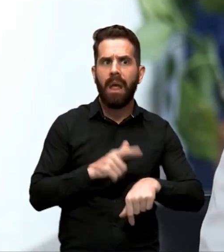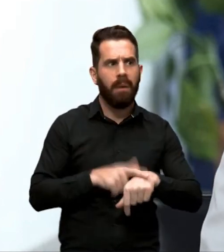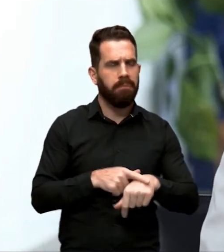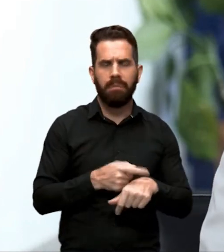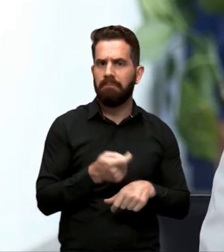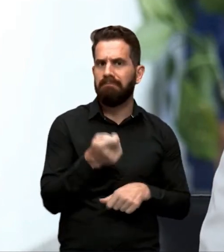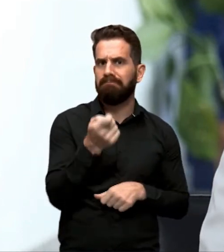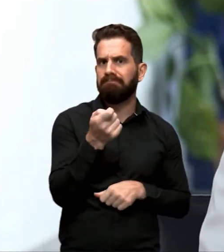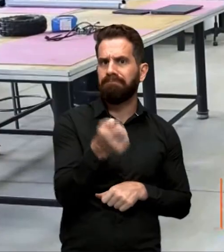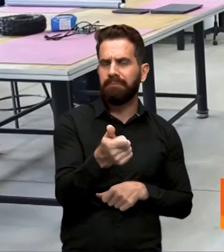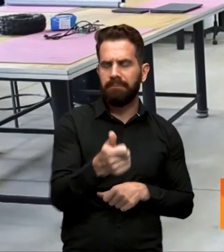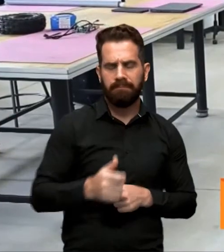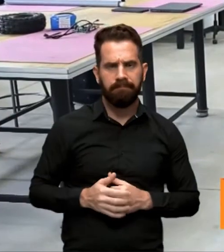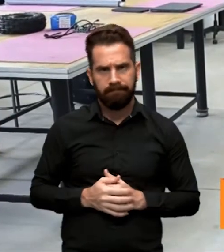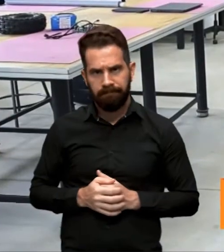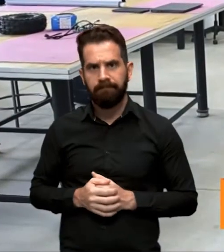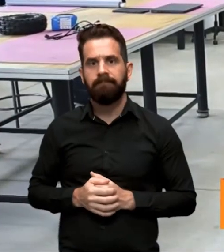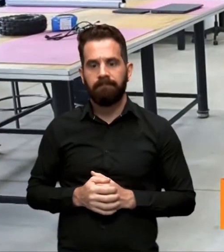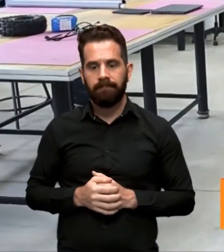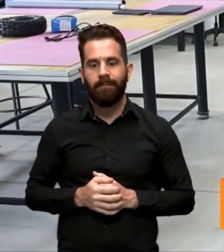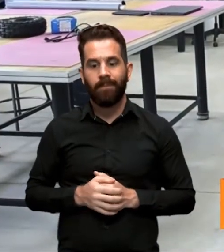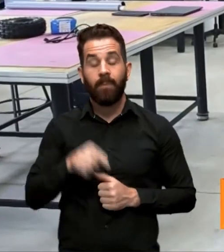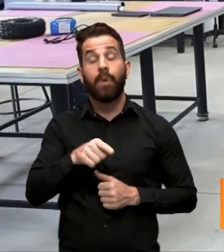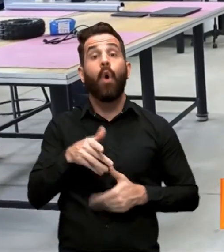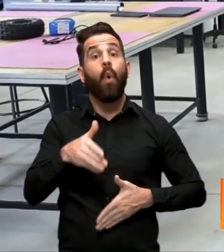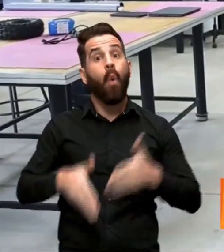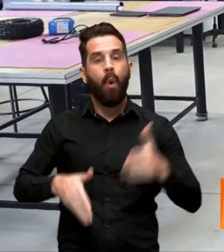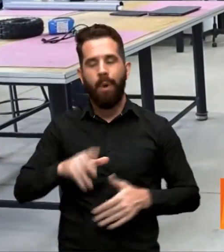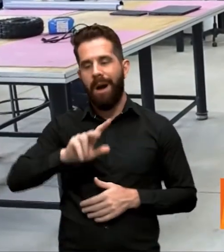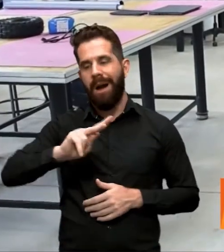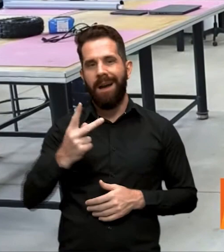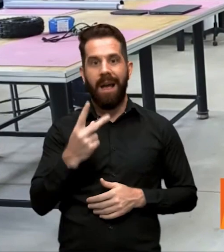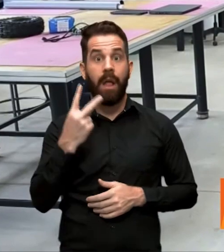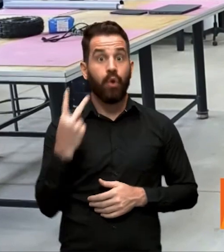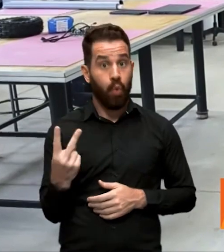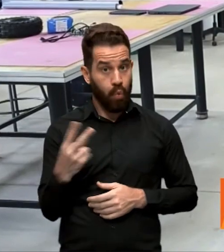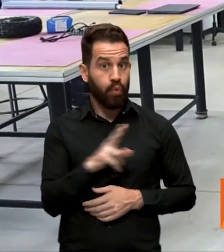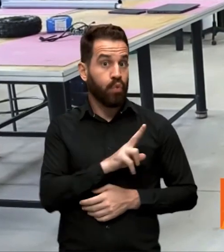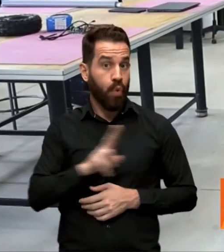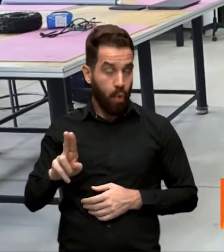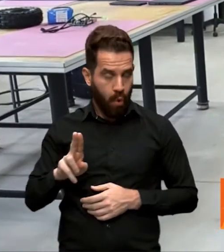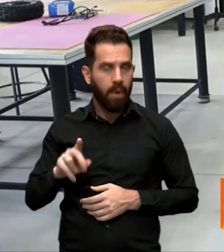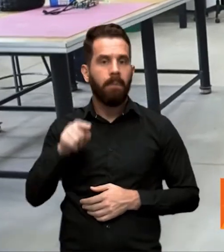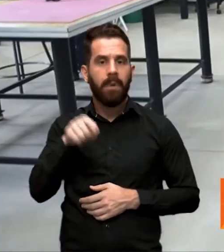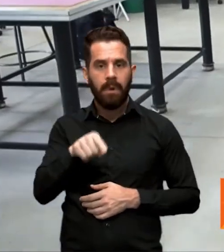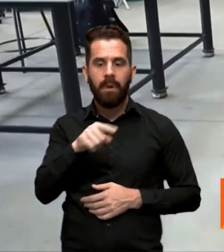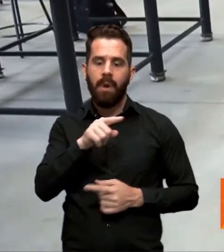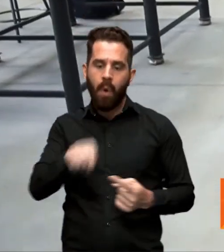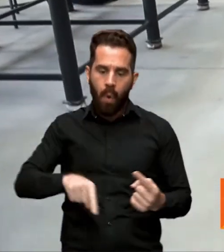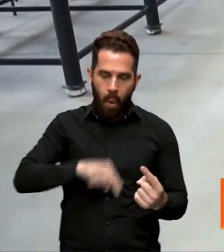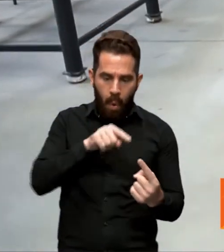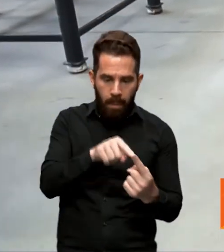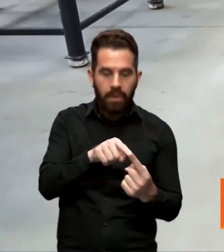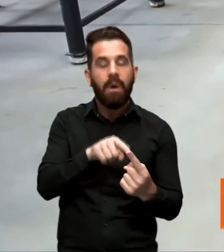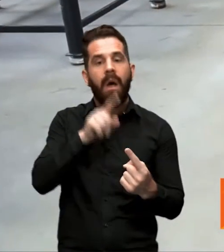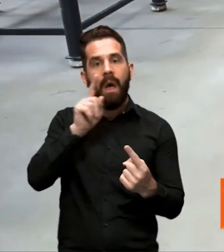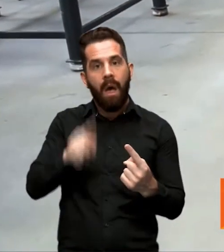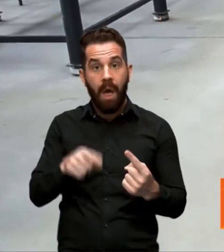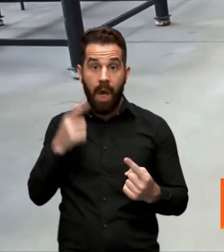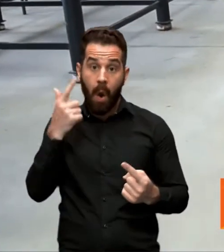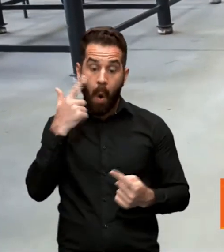de quatro meses de trabalho. O robô H2 foi criado para missões de deslocamento. Este é o